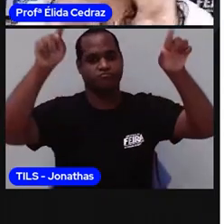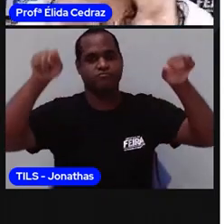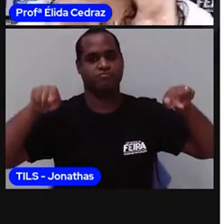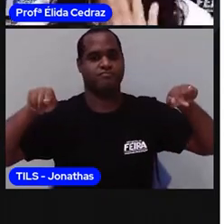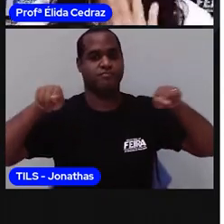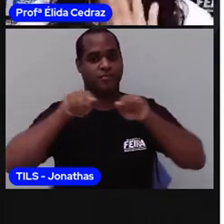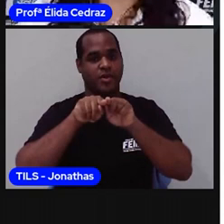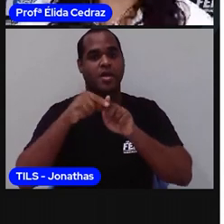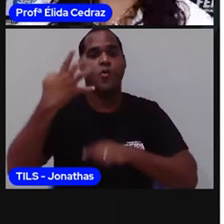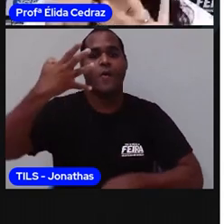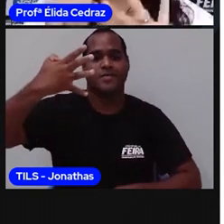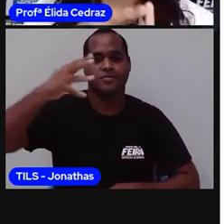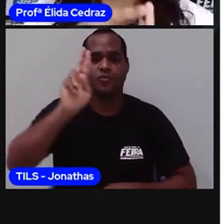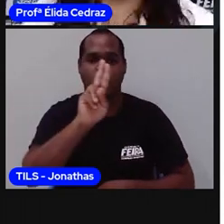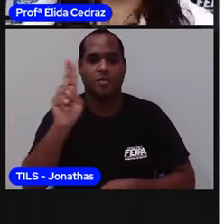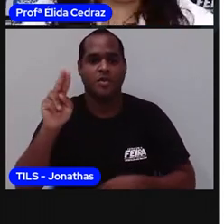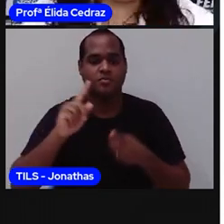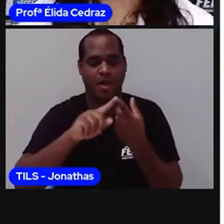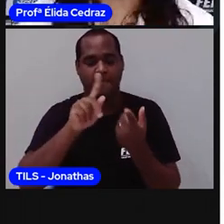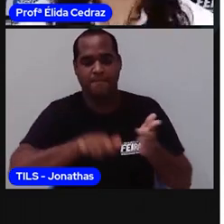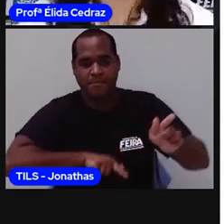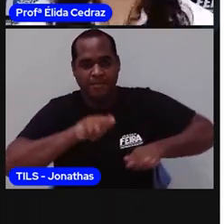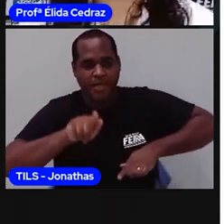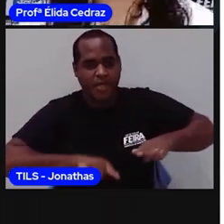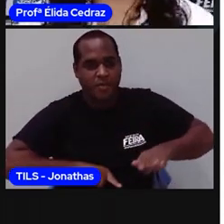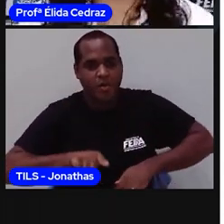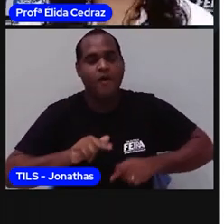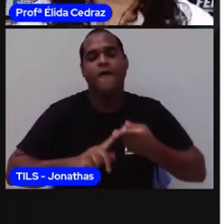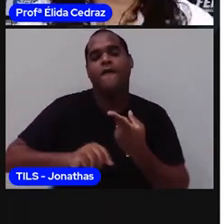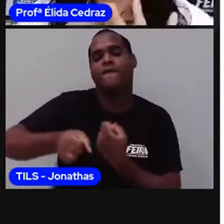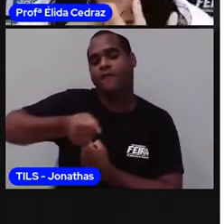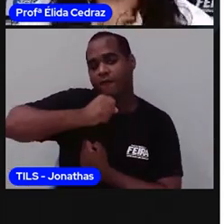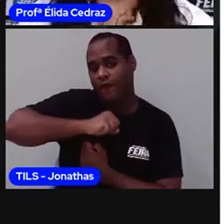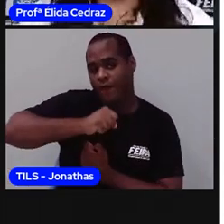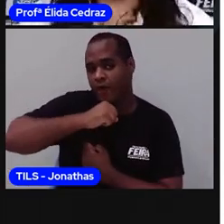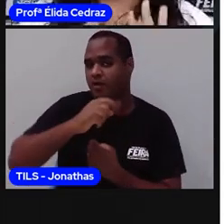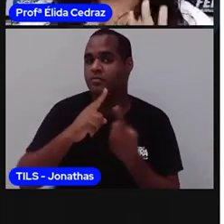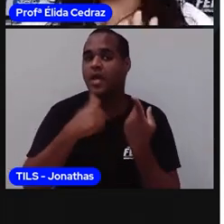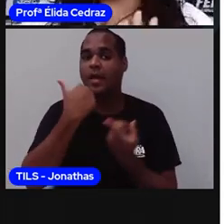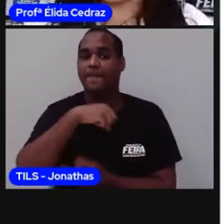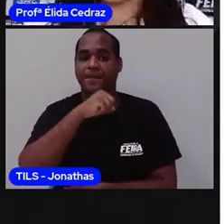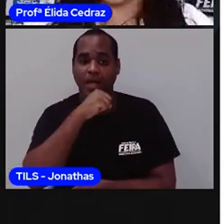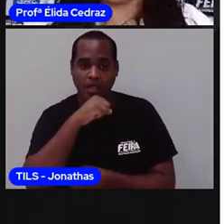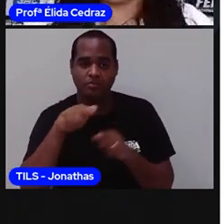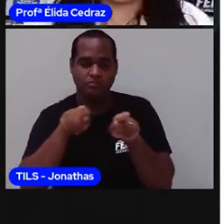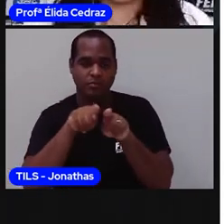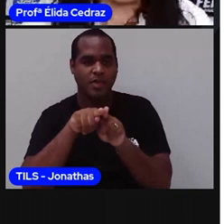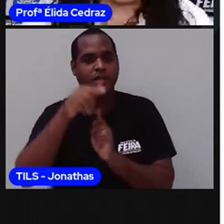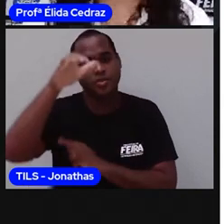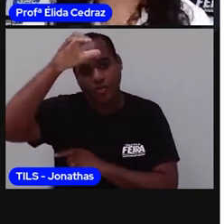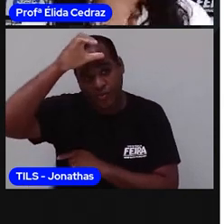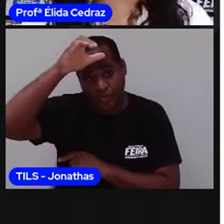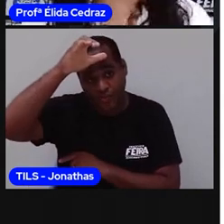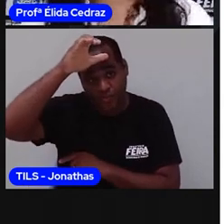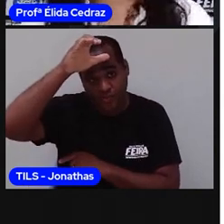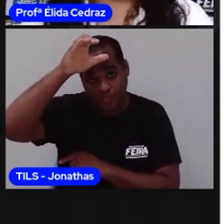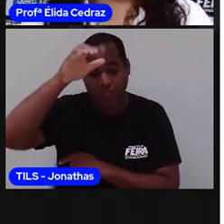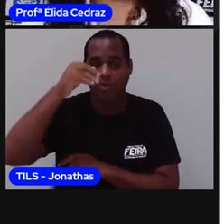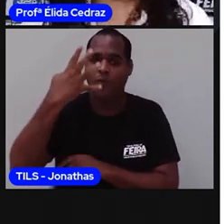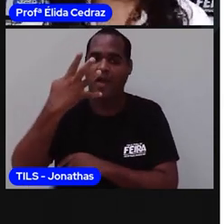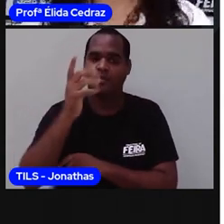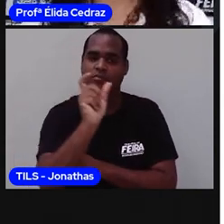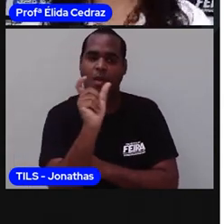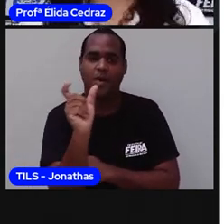com quatro nomes. Tem primo, avós, mãe e tia. Essas quatro